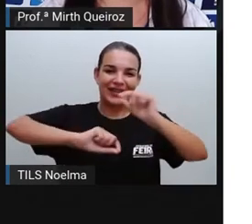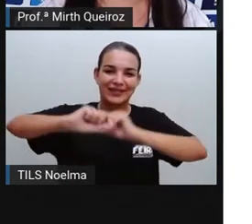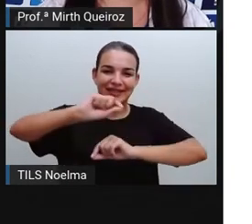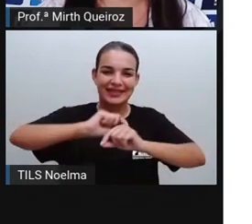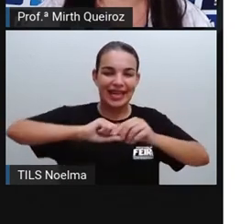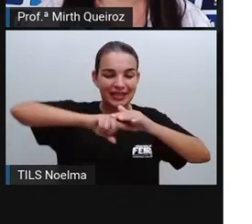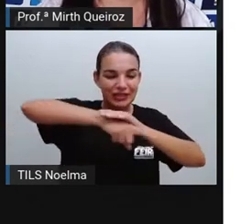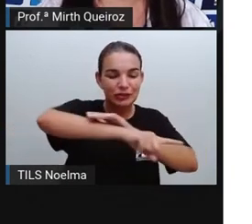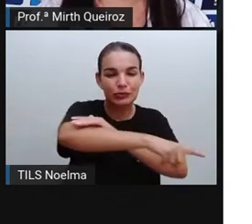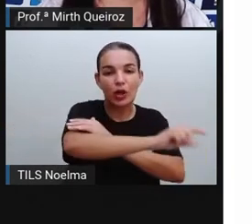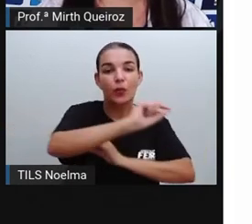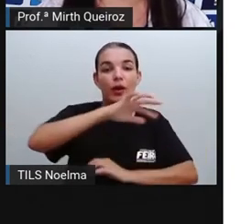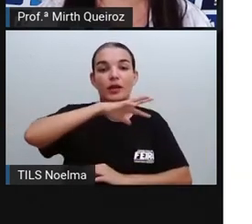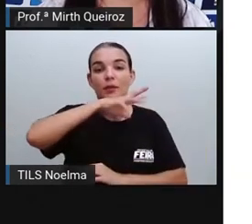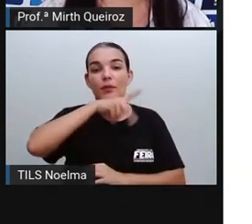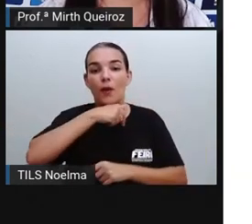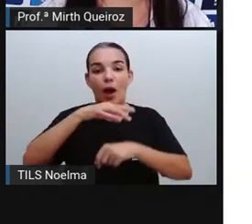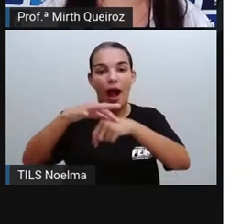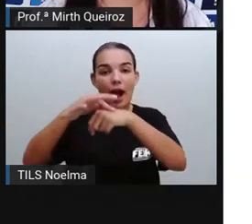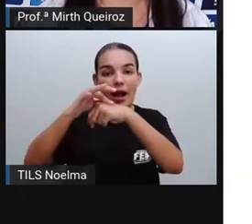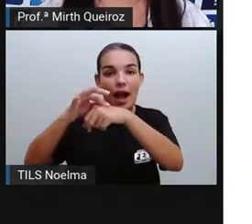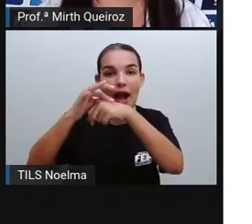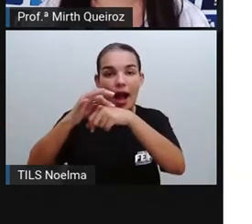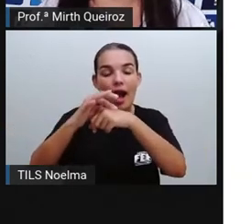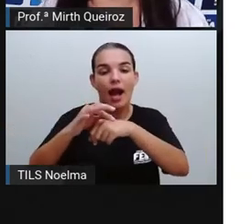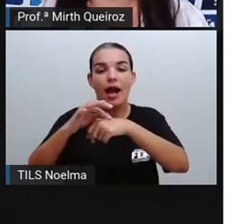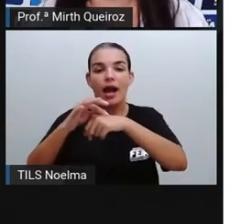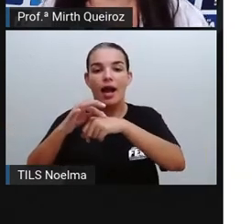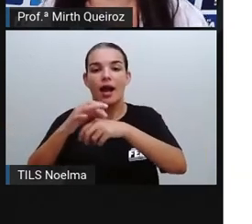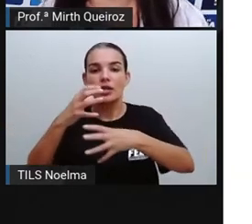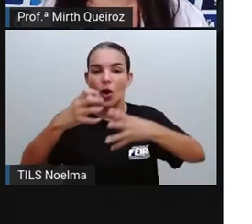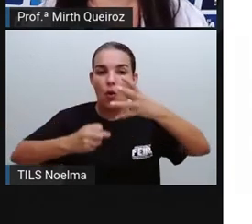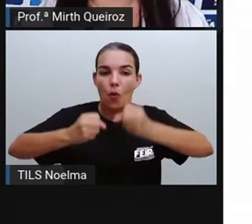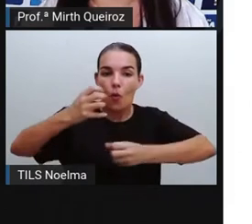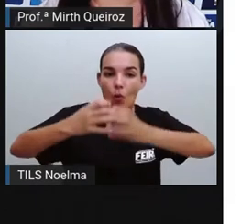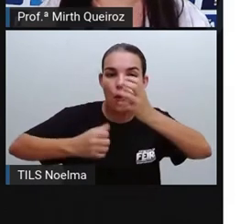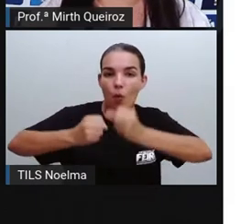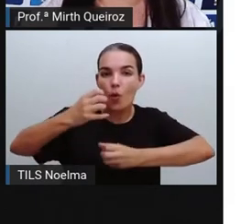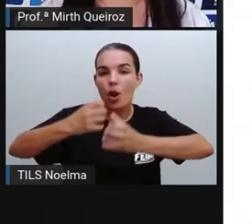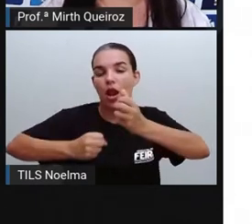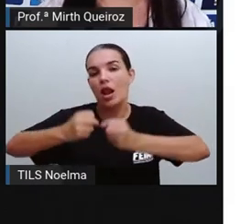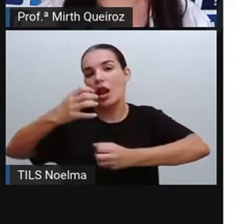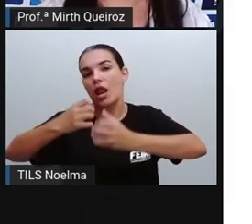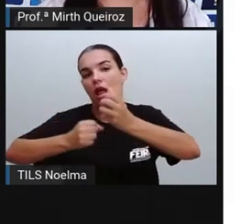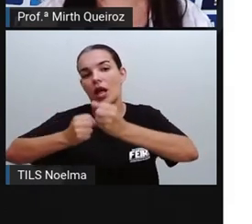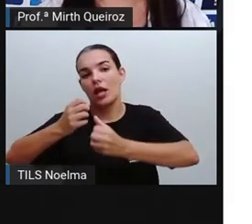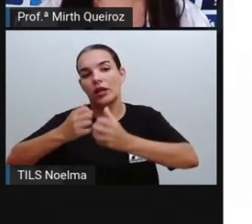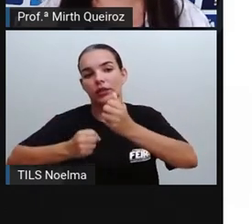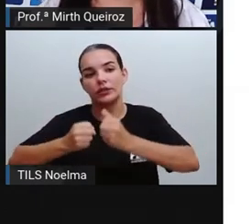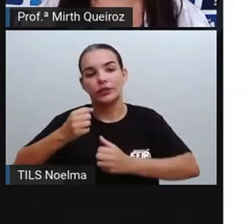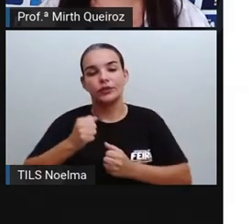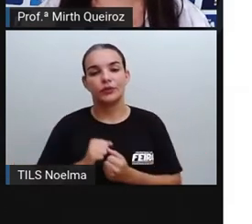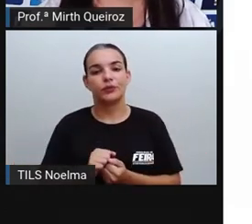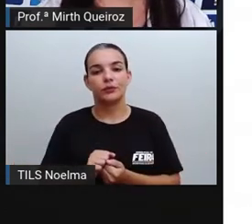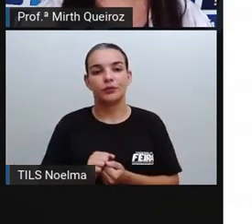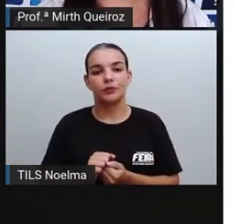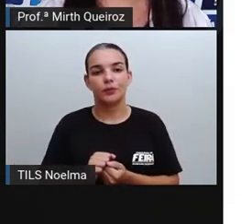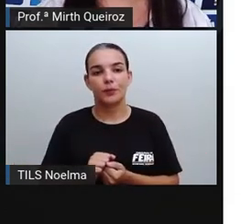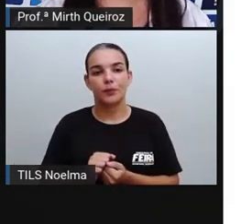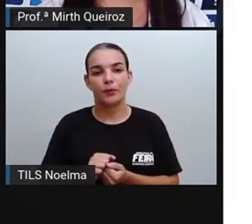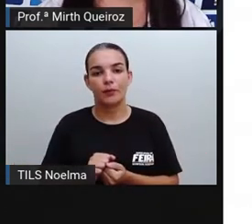da exploração do animal, como é o caso da própria carne, do animal que é utilizado como alimento.